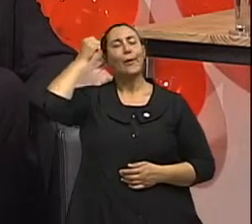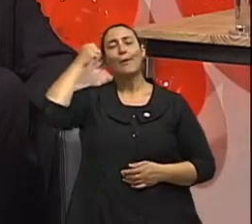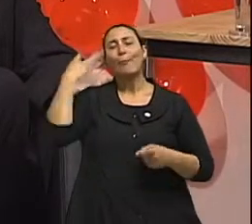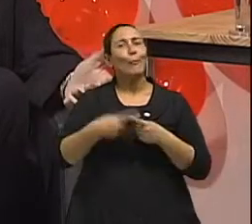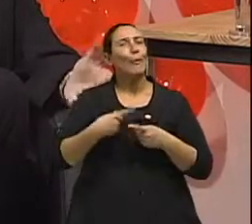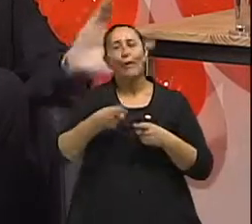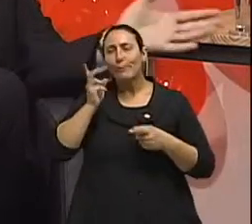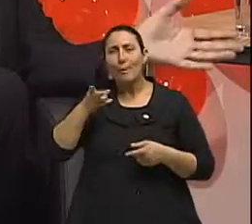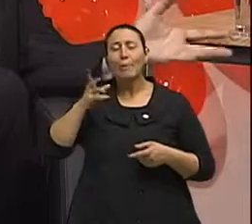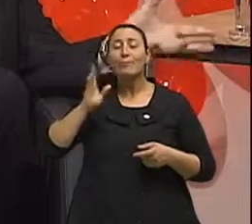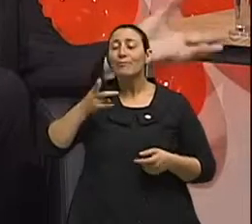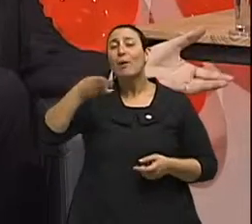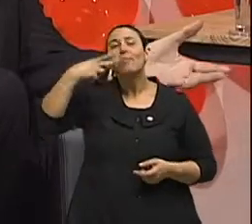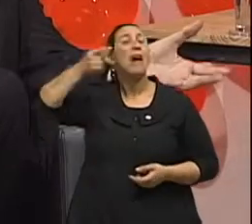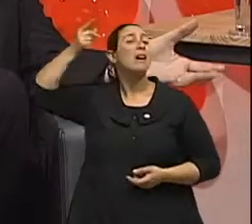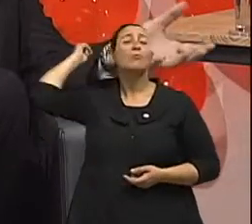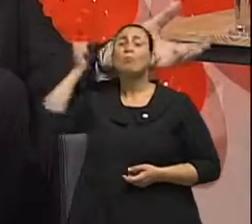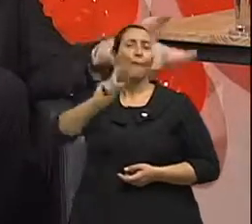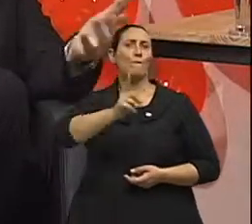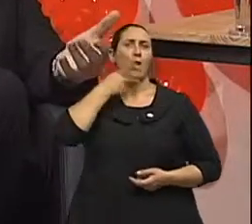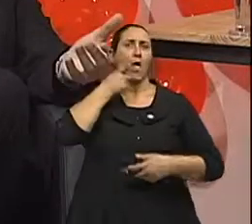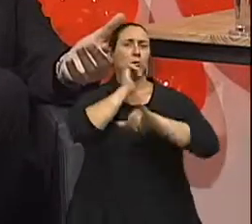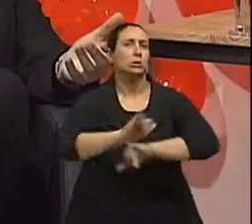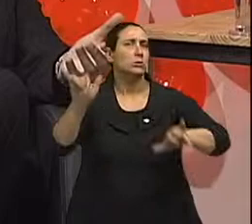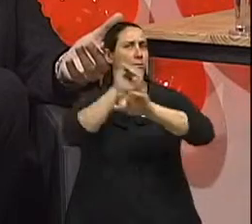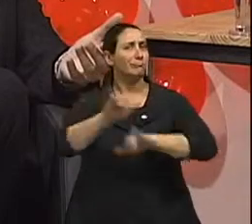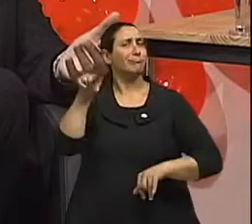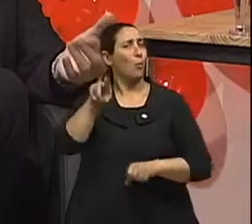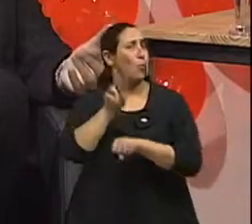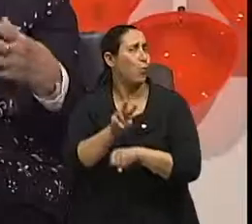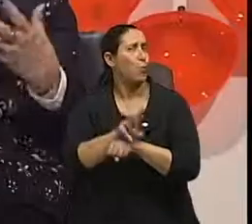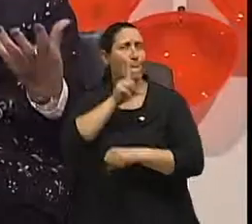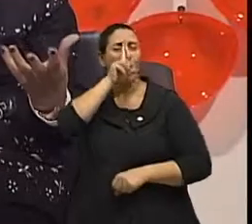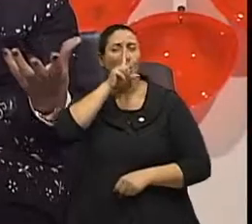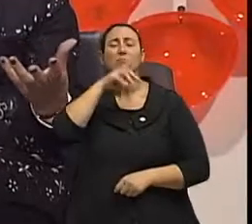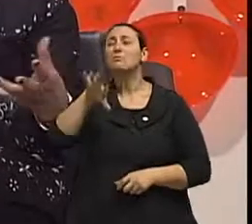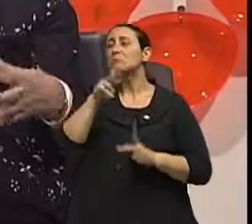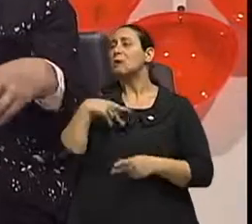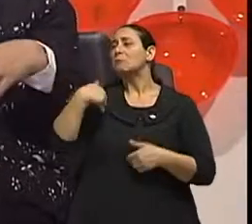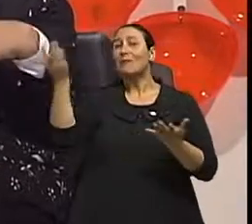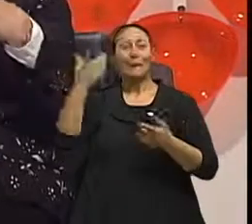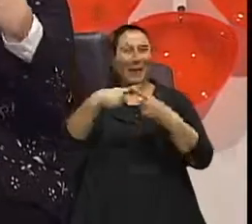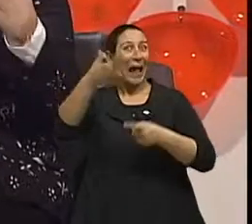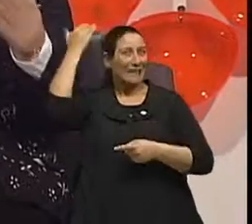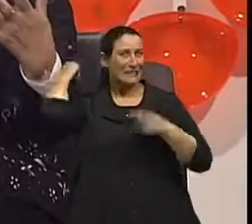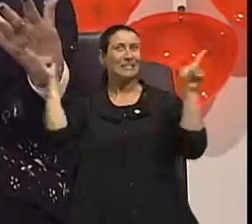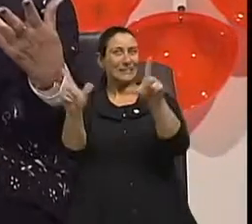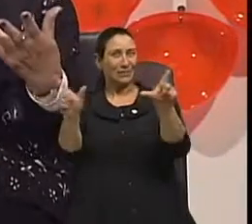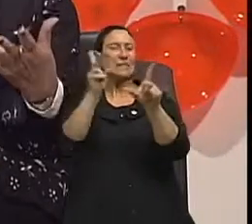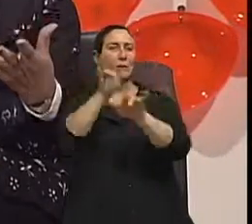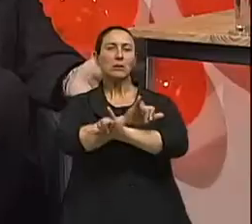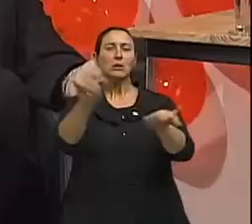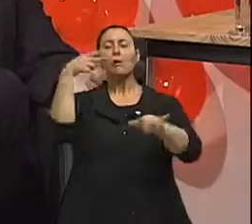iniciando o hábito do cigarro numa época que não se falava quanto isso podia trazer de dano. Não, e todo o charme, que a propaganda fazia todo o charme,